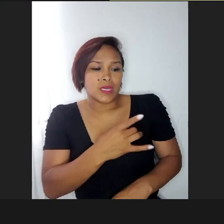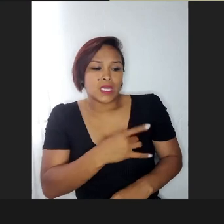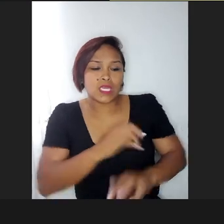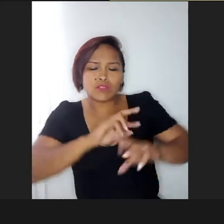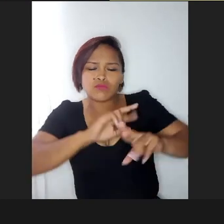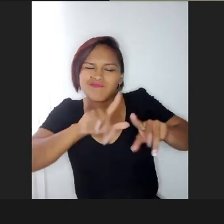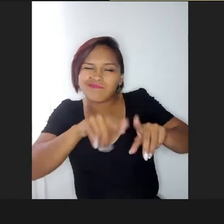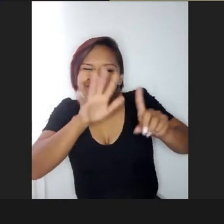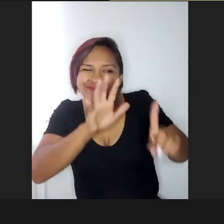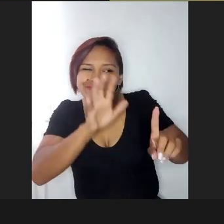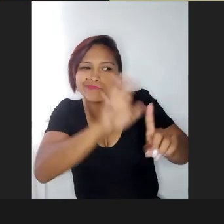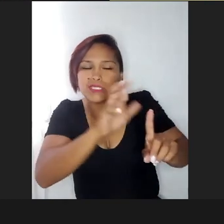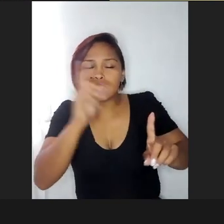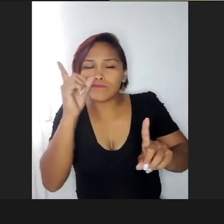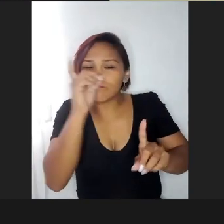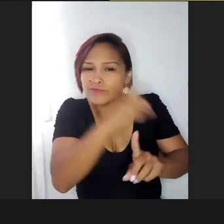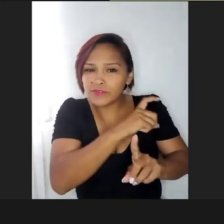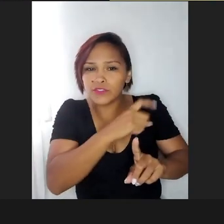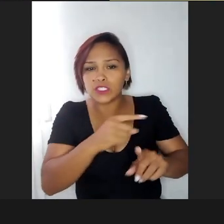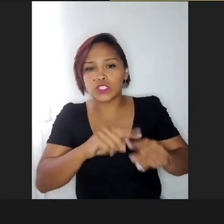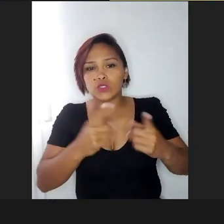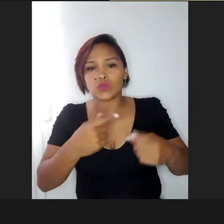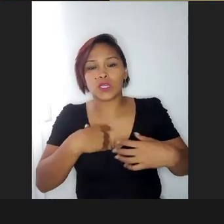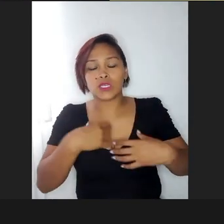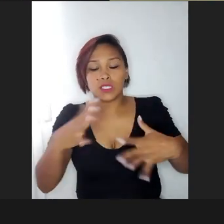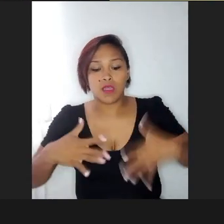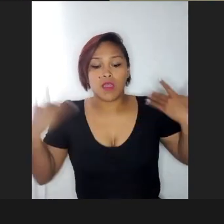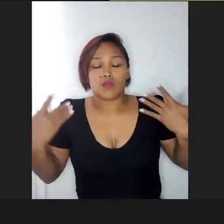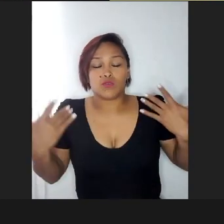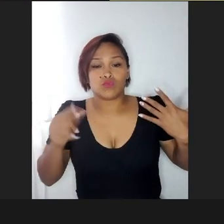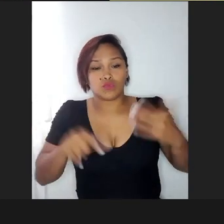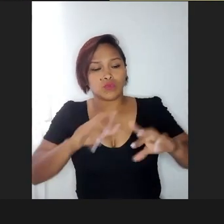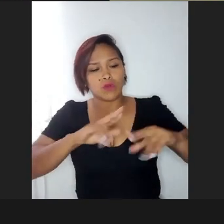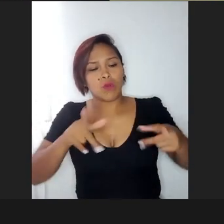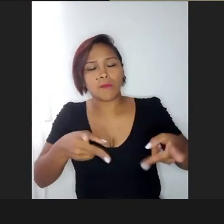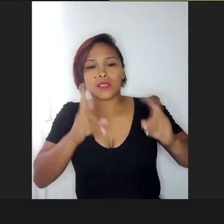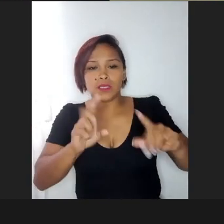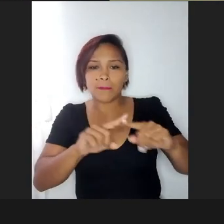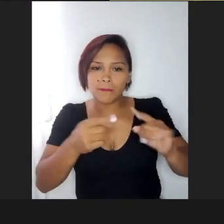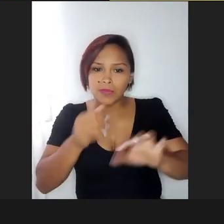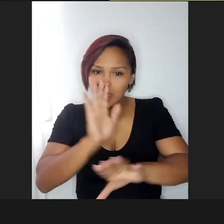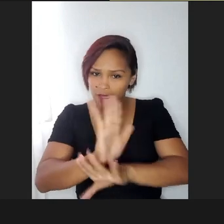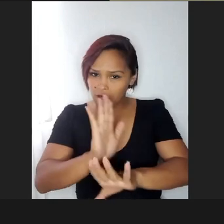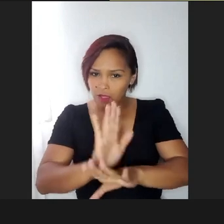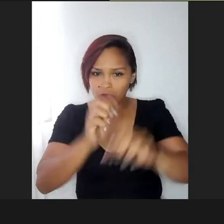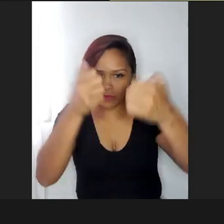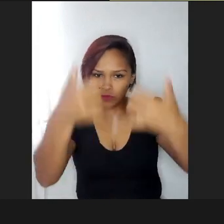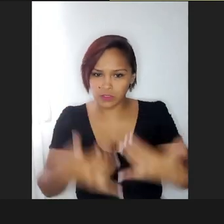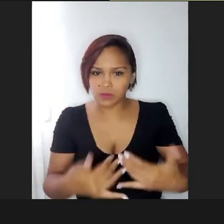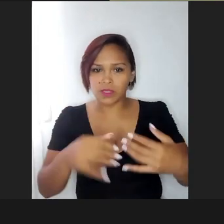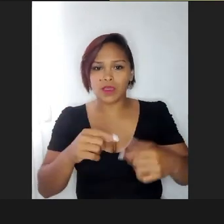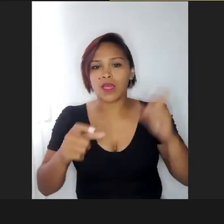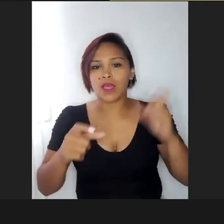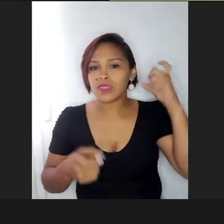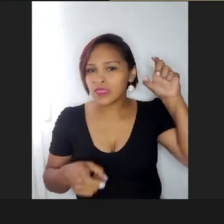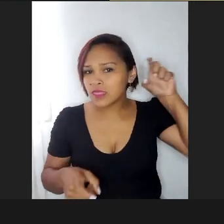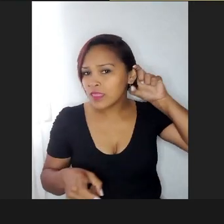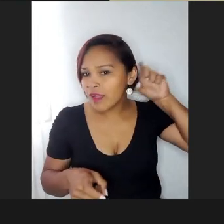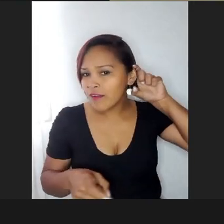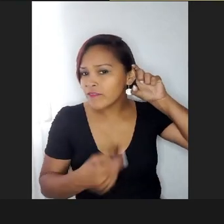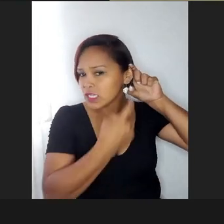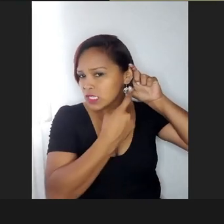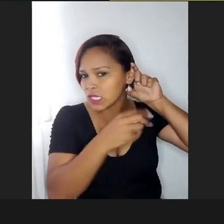lidar com o diferente, a gente se assusta com o diferente, mas espera aí que eu vou te explicar, tá vendo esse aparelhinho do João, quando a gente